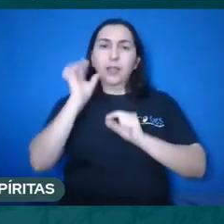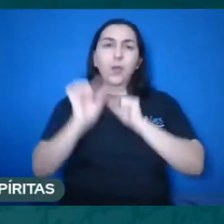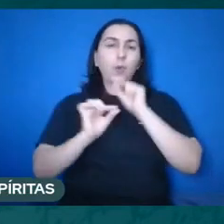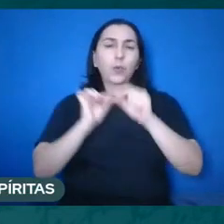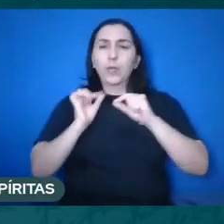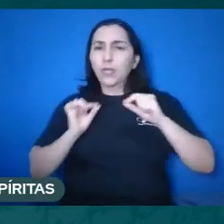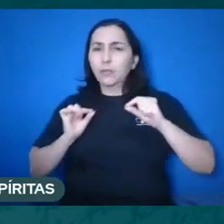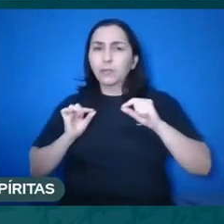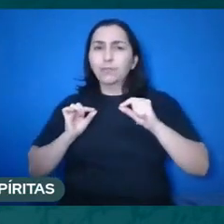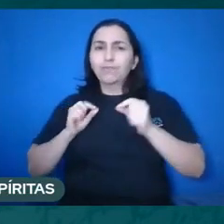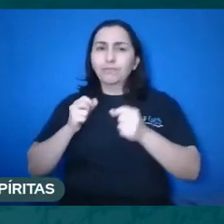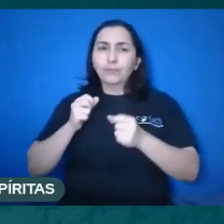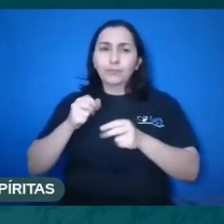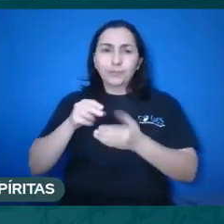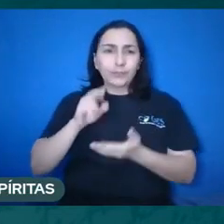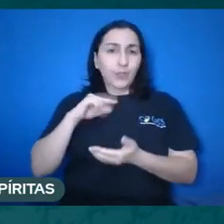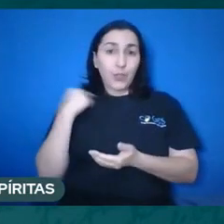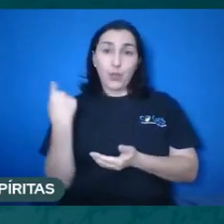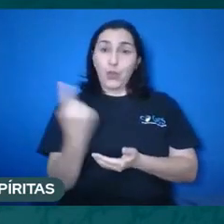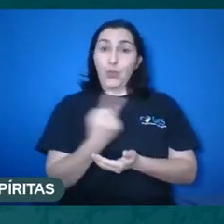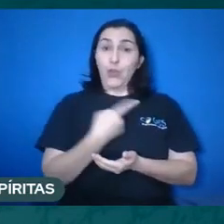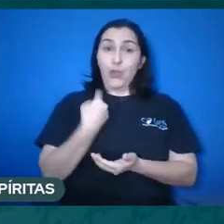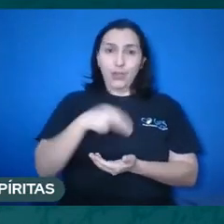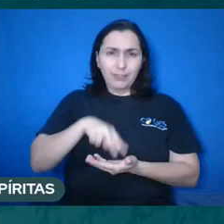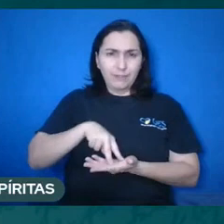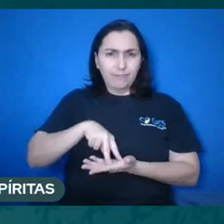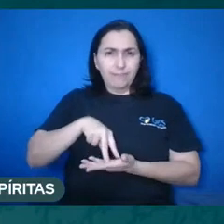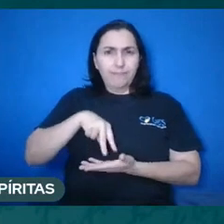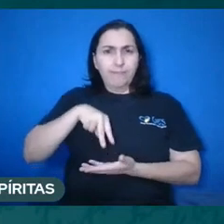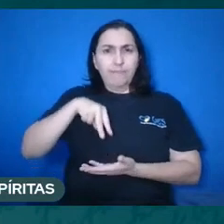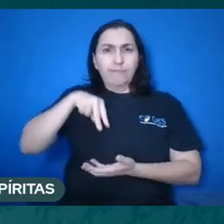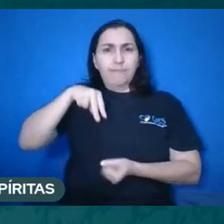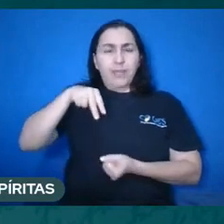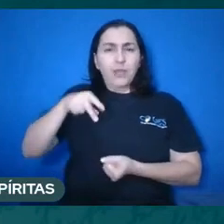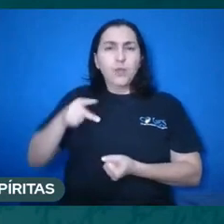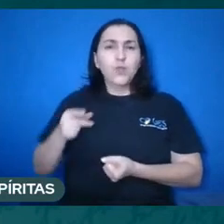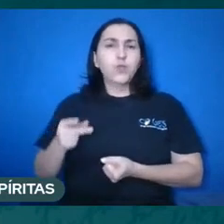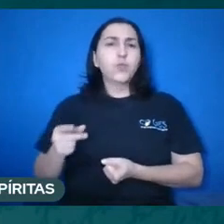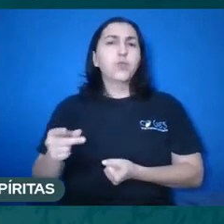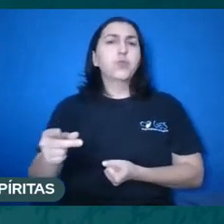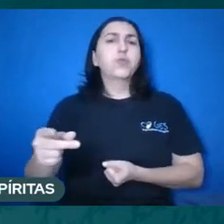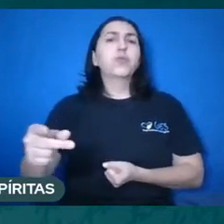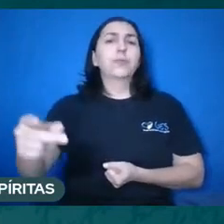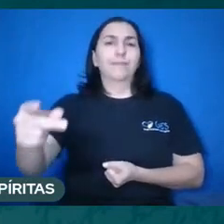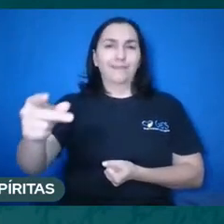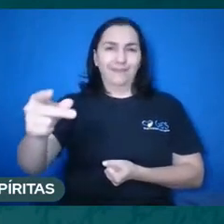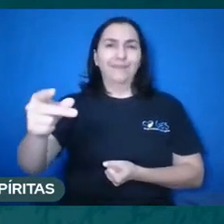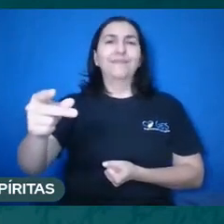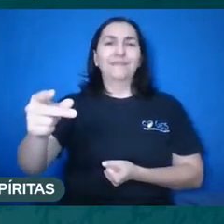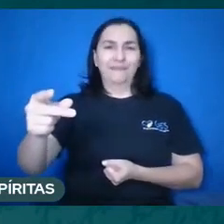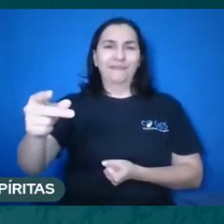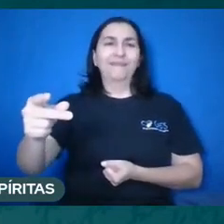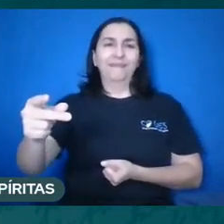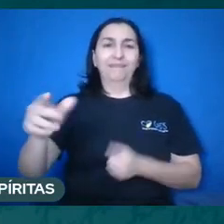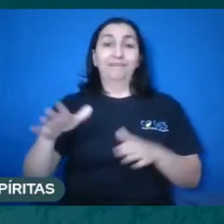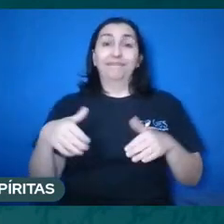Porque se nós temos a certeza da imortalidade da alma, então, né?